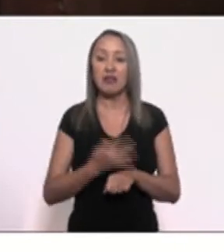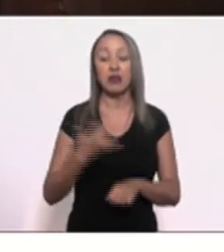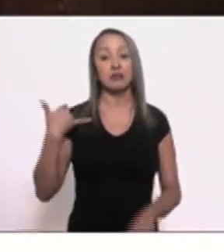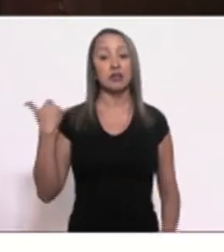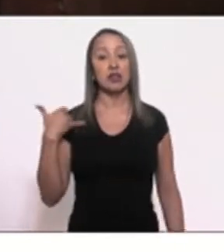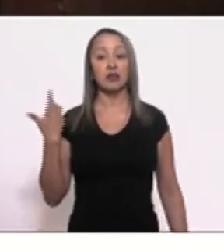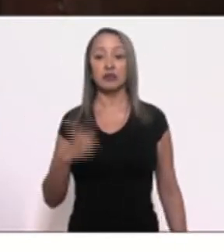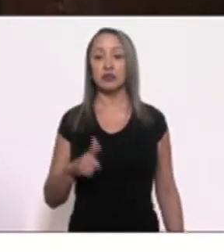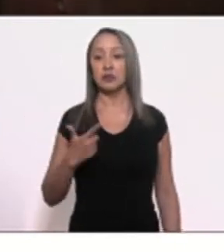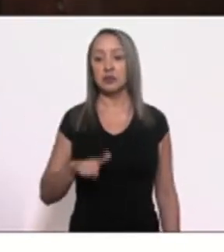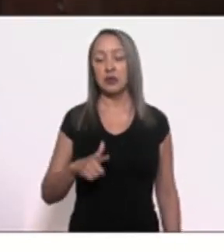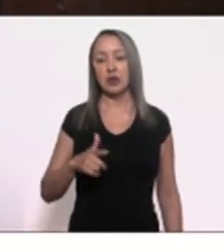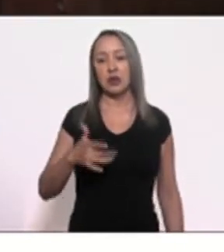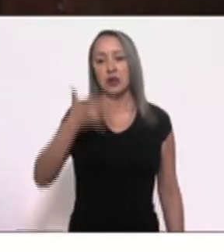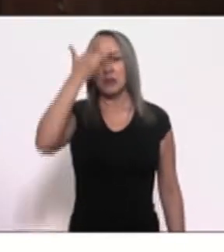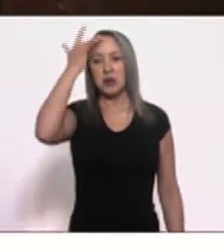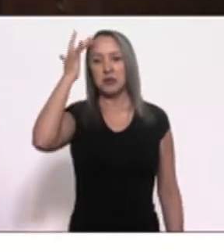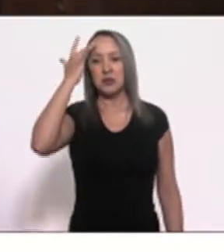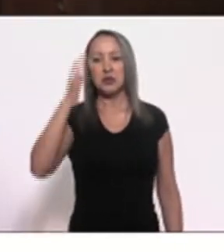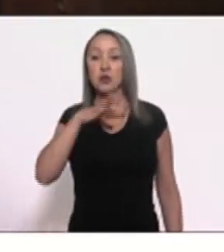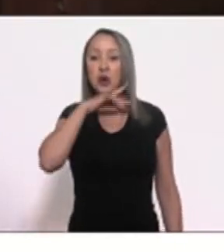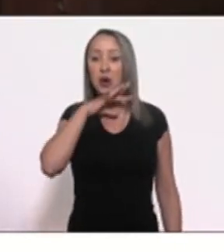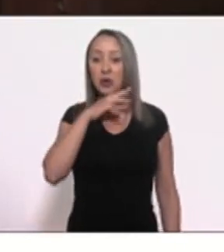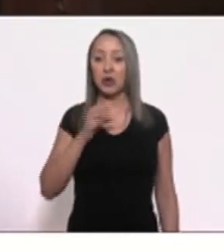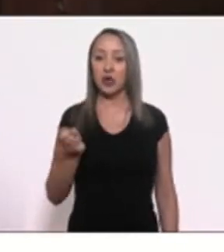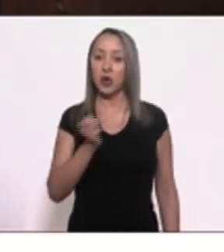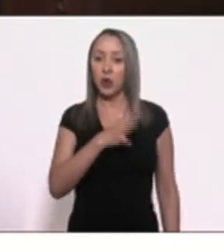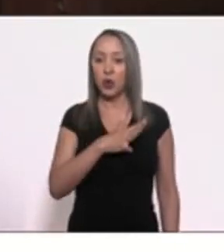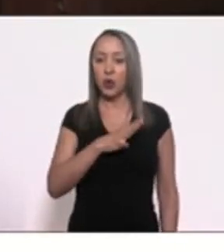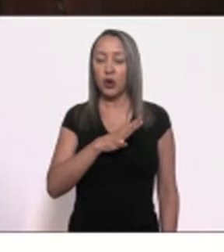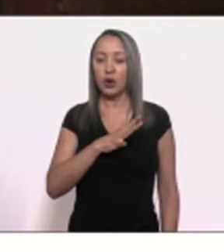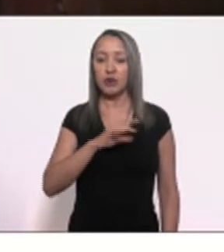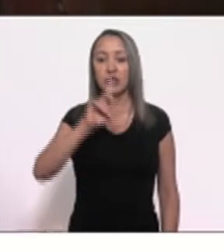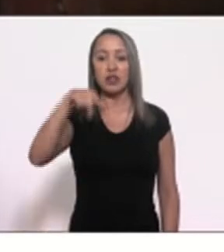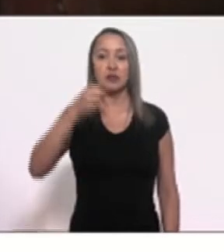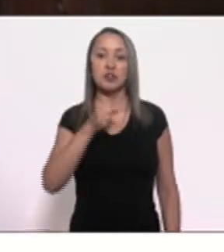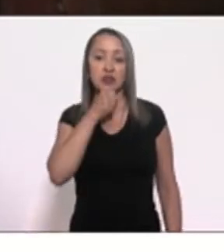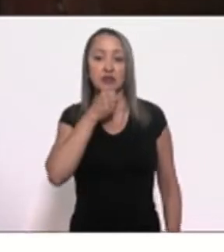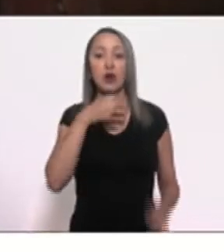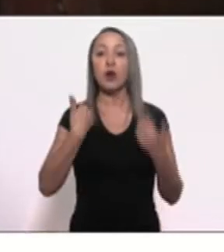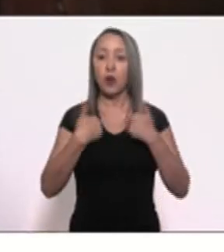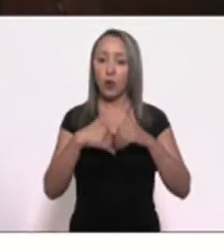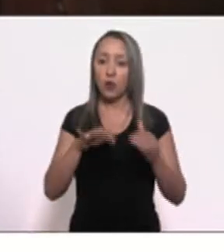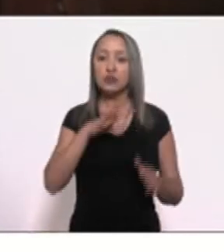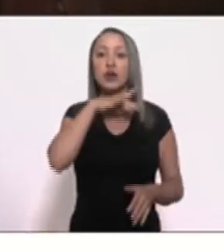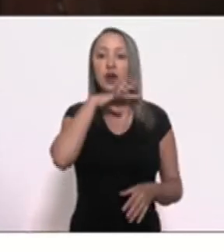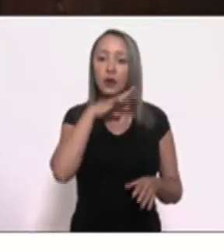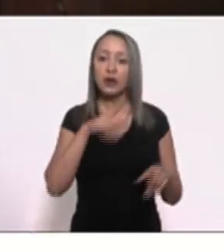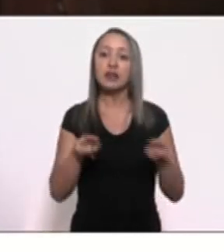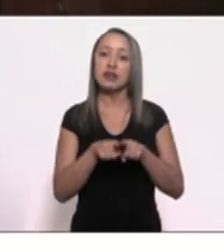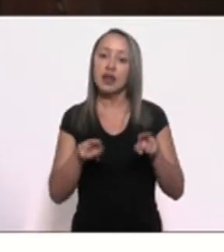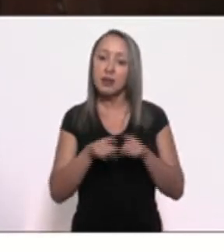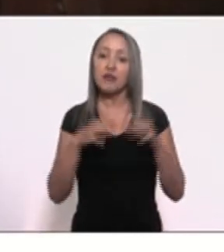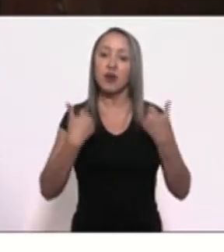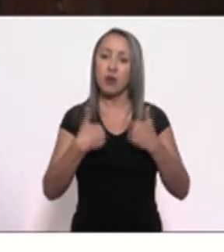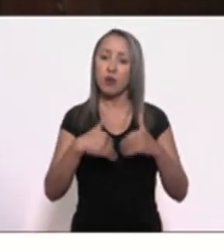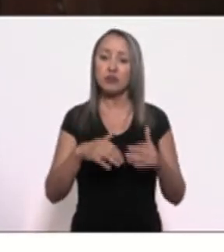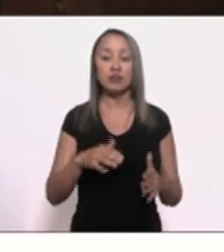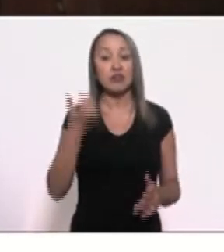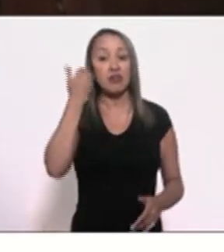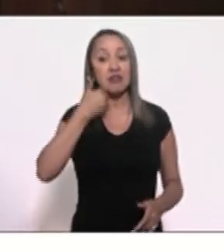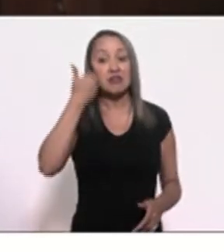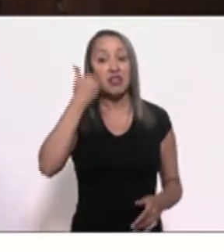O mau caráter que é novo, ele não passa a ser bonzinho, porque ficou velho, não. Continua sendo mau caráter.